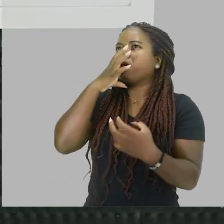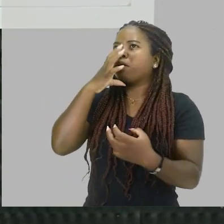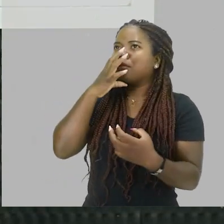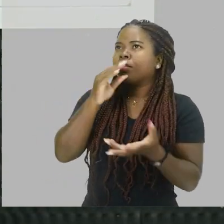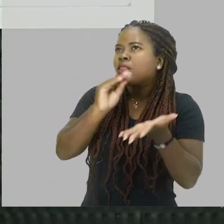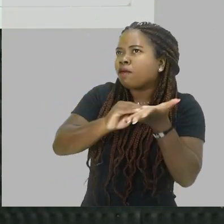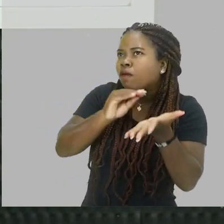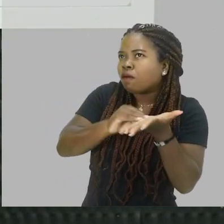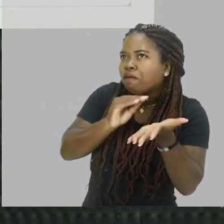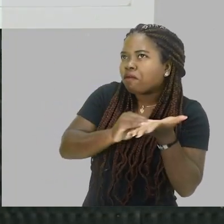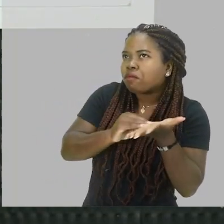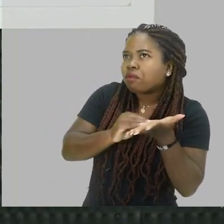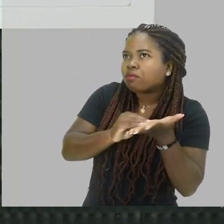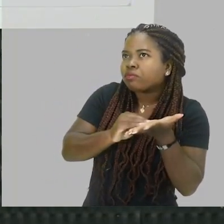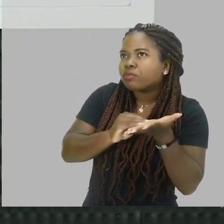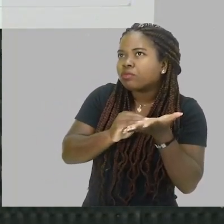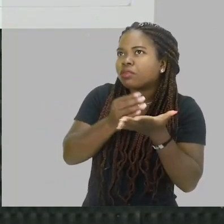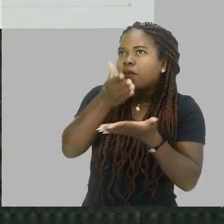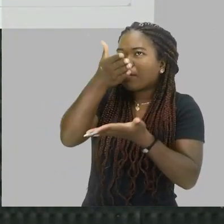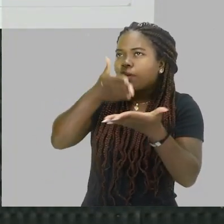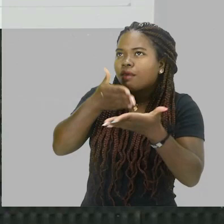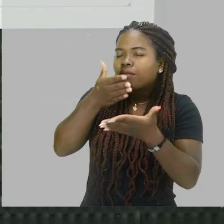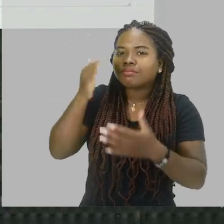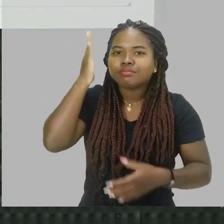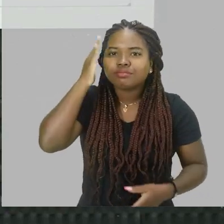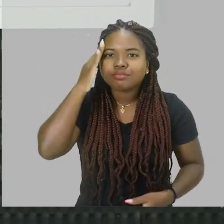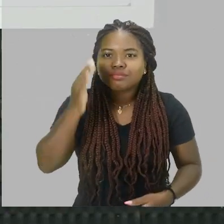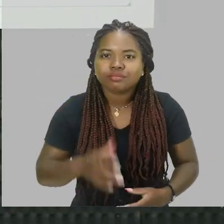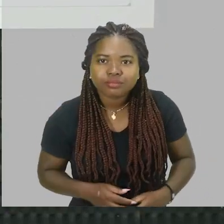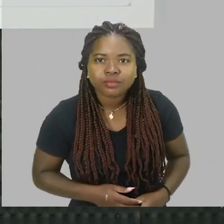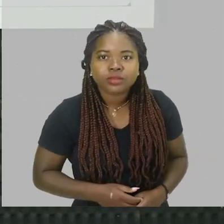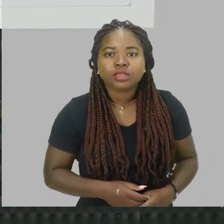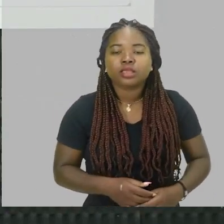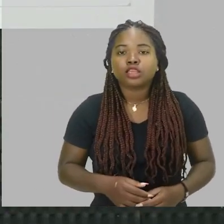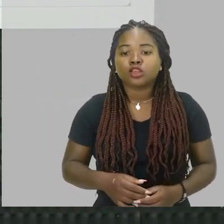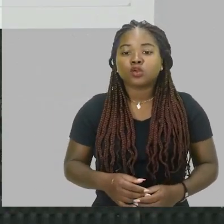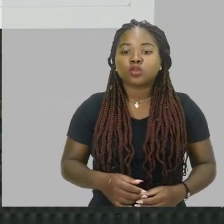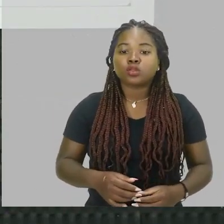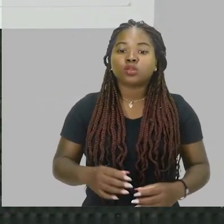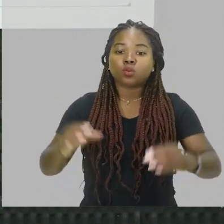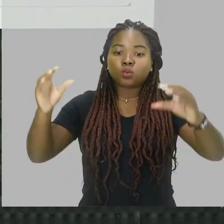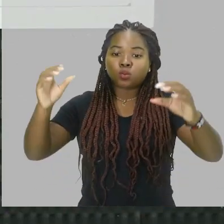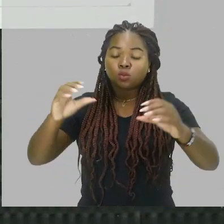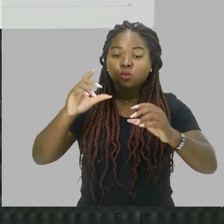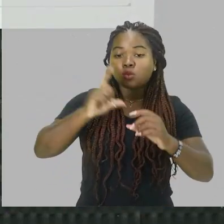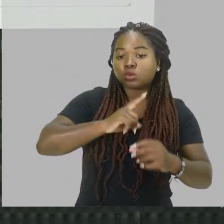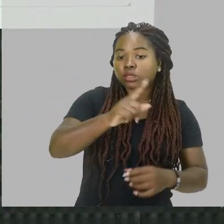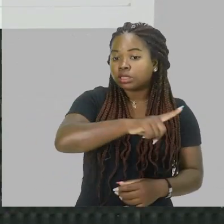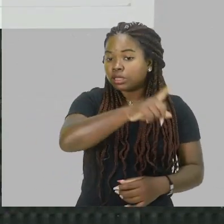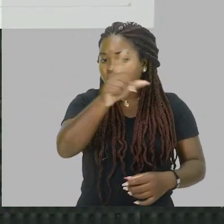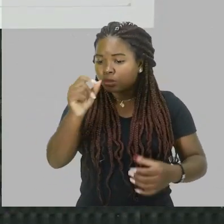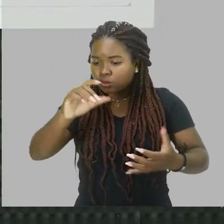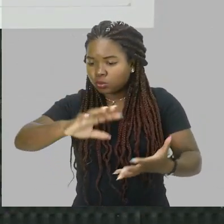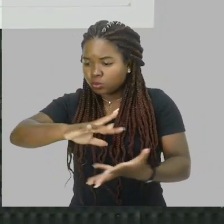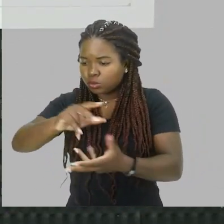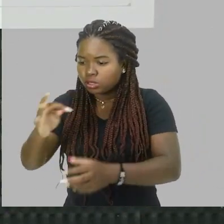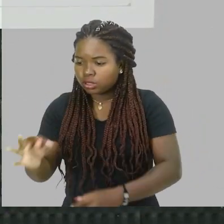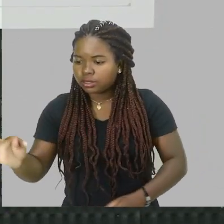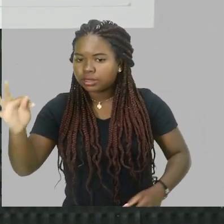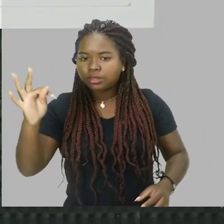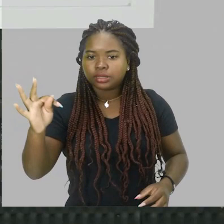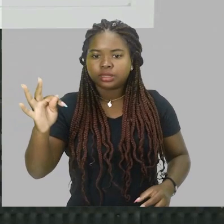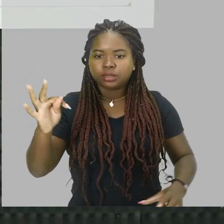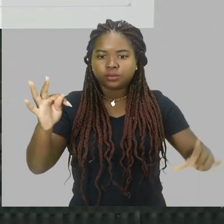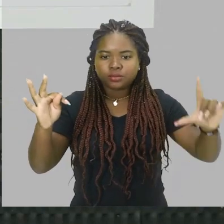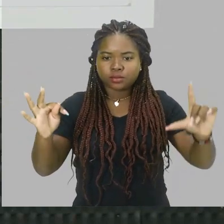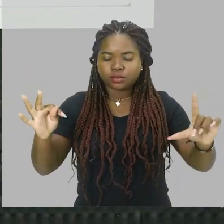Então ali é o eclipse parcial, ok? Quando a Lua se projeta atrás da Terra, nós temos o eclipse chamado de